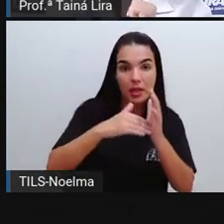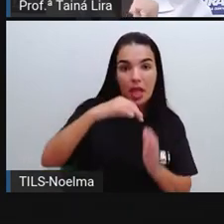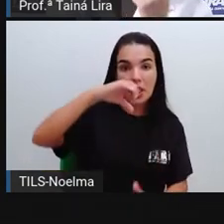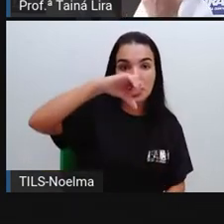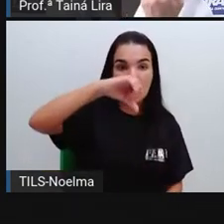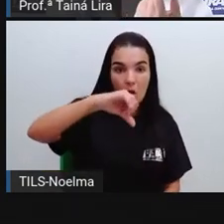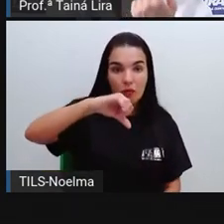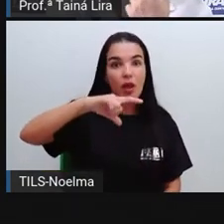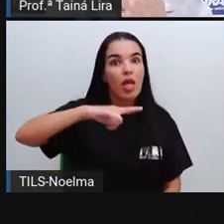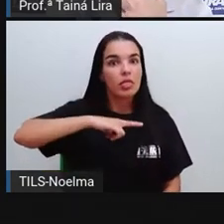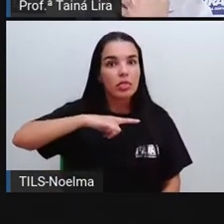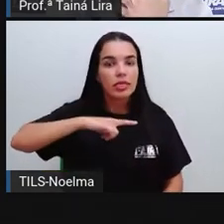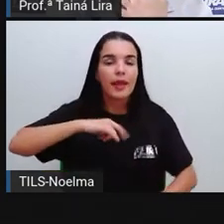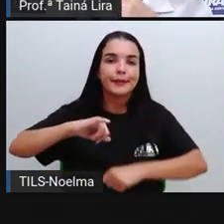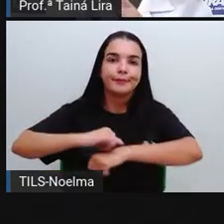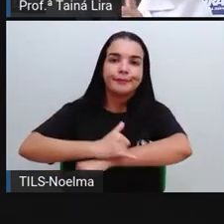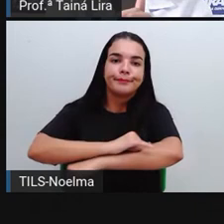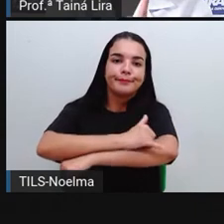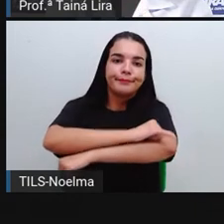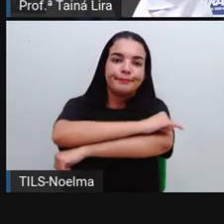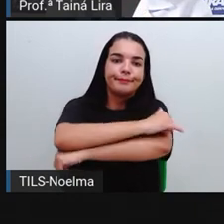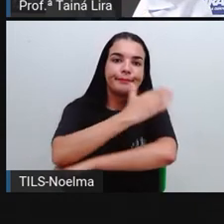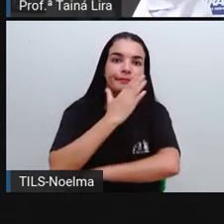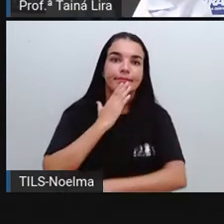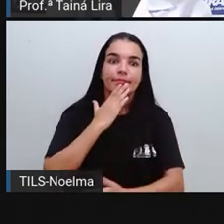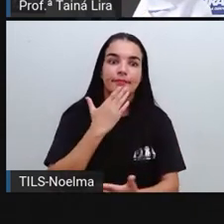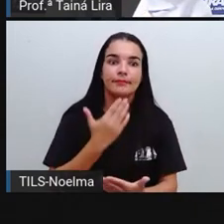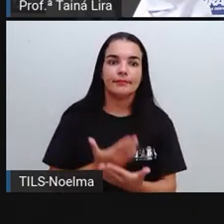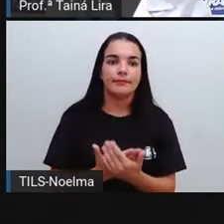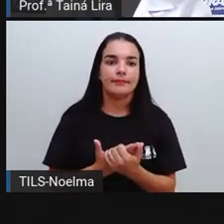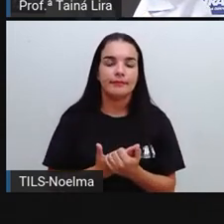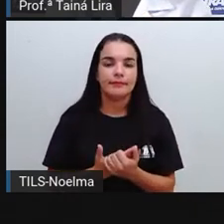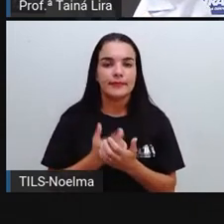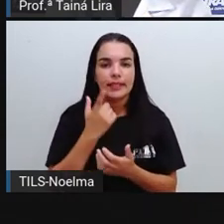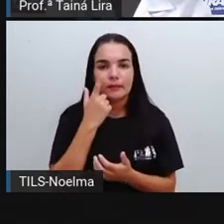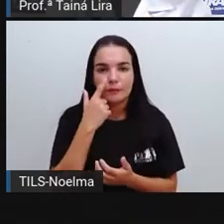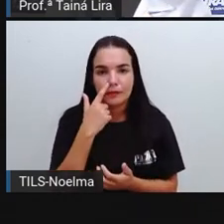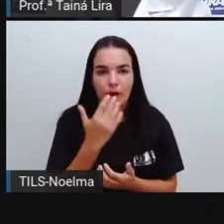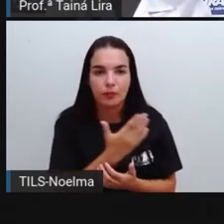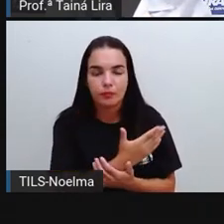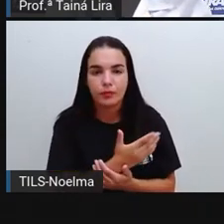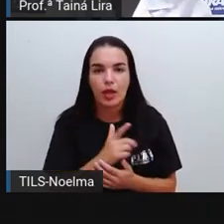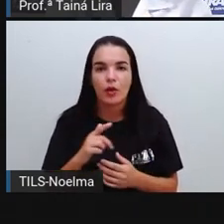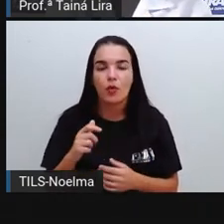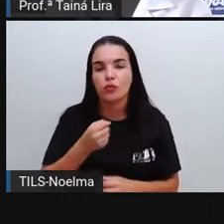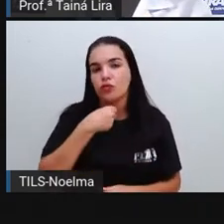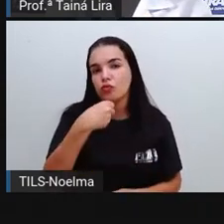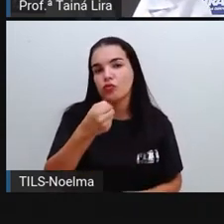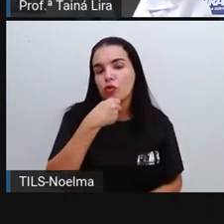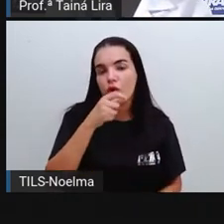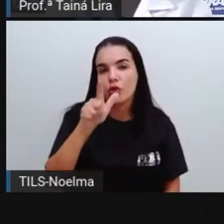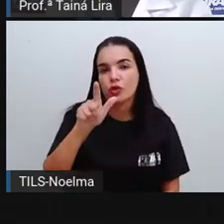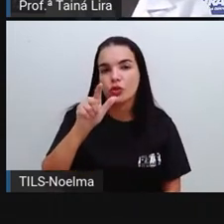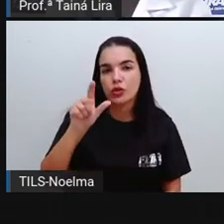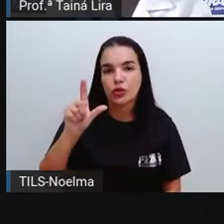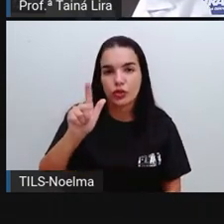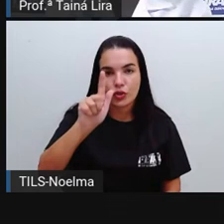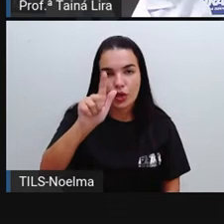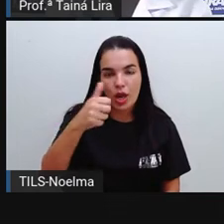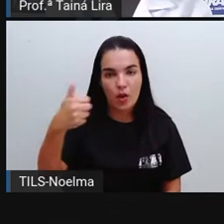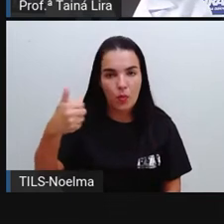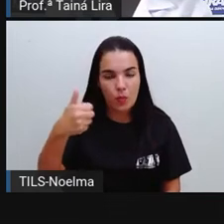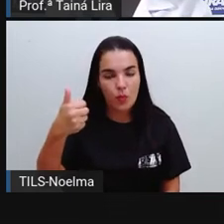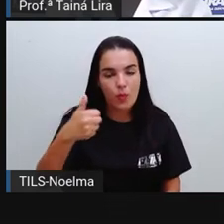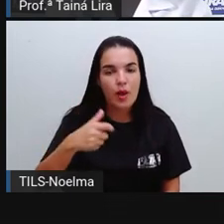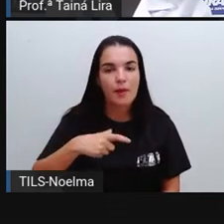né? Sofrem de obesidade. Essa matéria que saiu no G1, ela é uma matéria